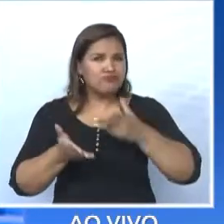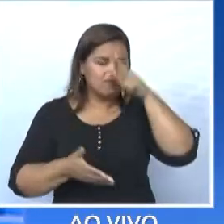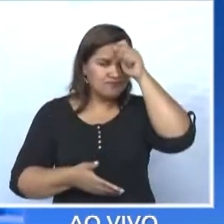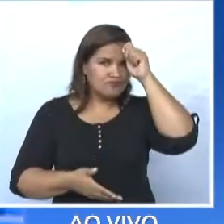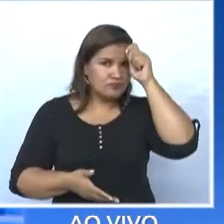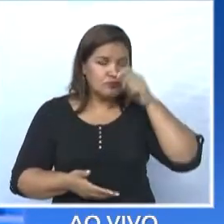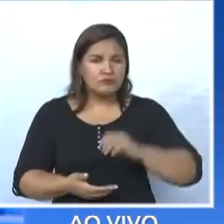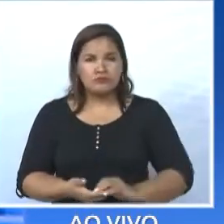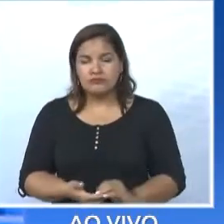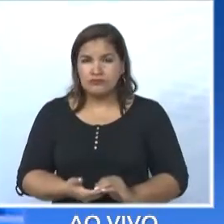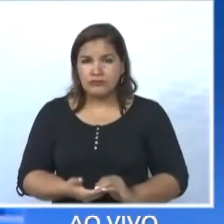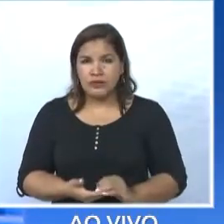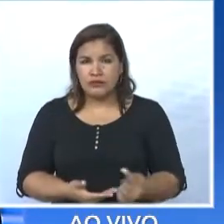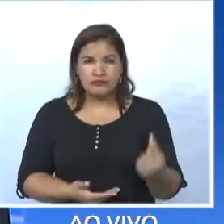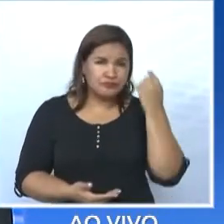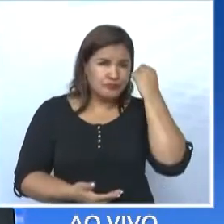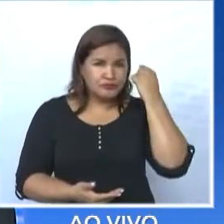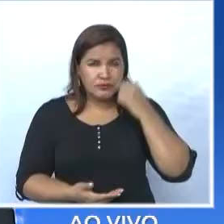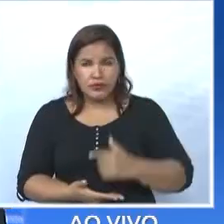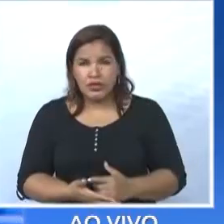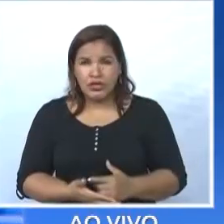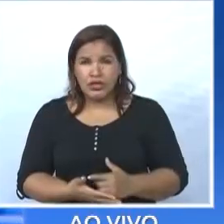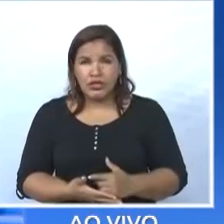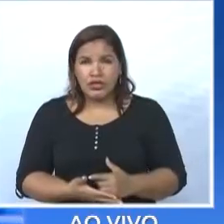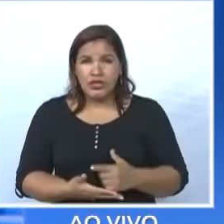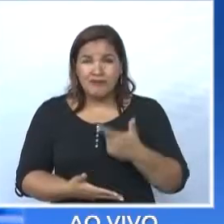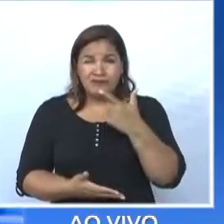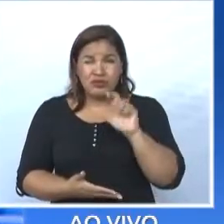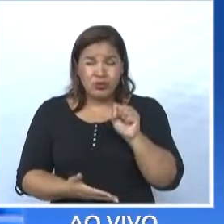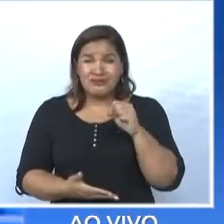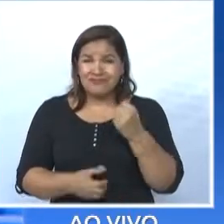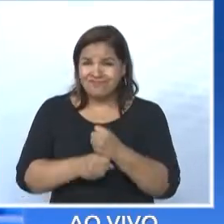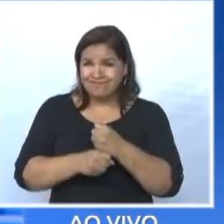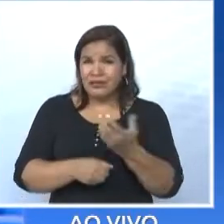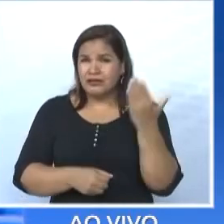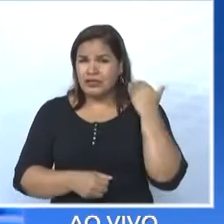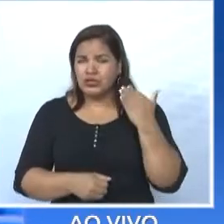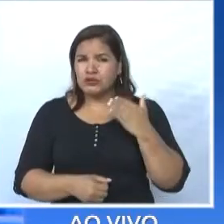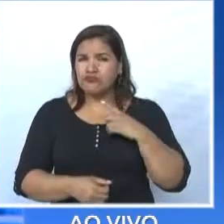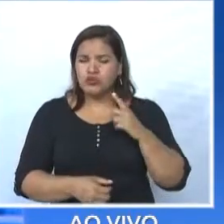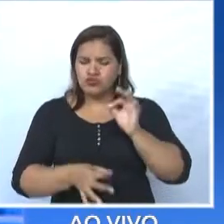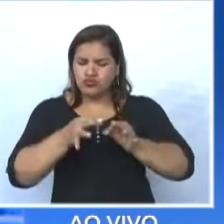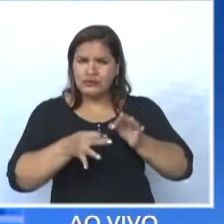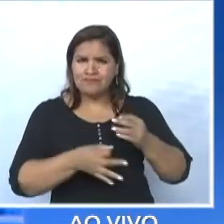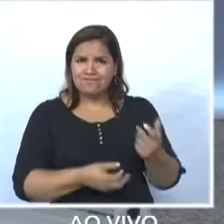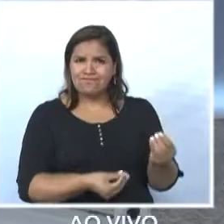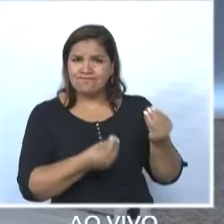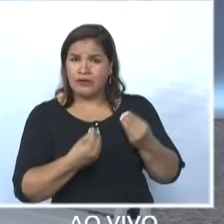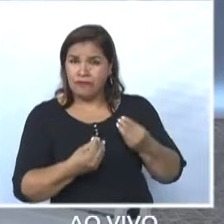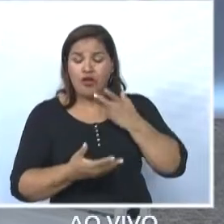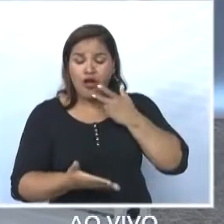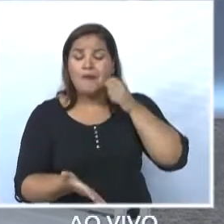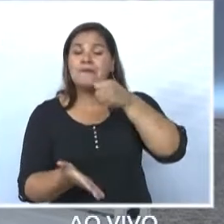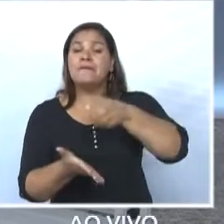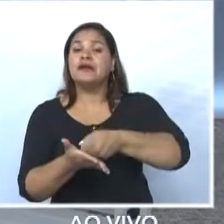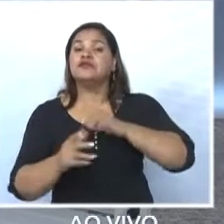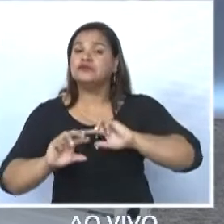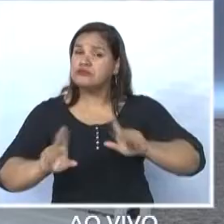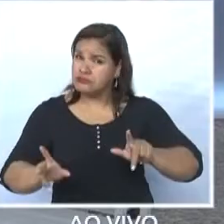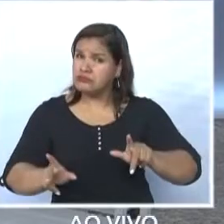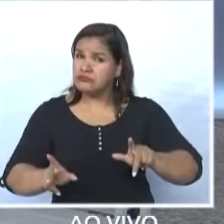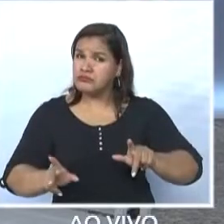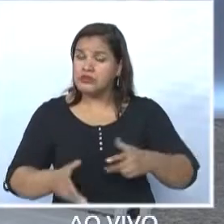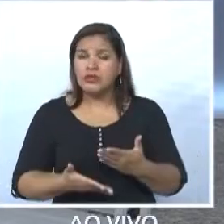Lá atrás, desde 28 anos atrás, a gente recebia de uma maneira... O juiz diz, agora tem que pagar diferente. Começaram a entrar em